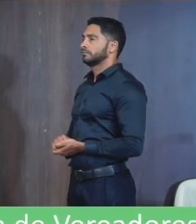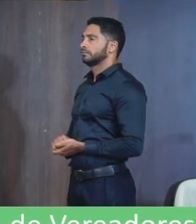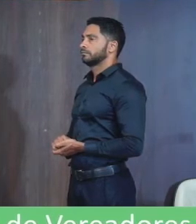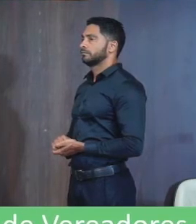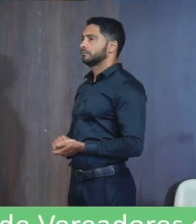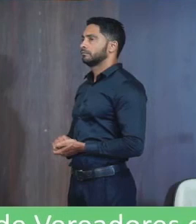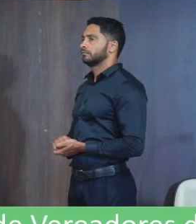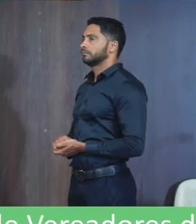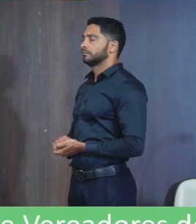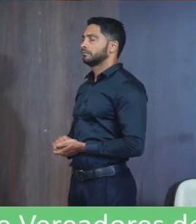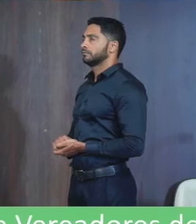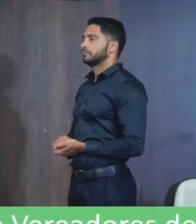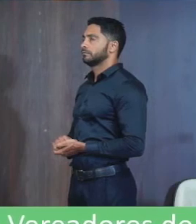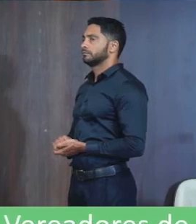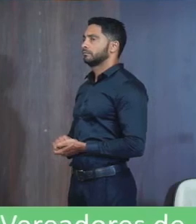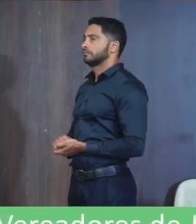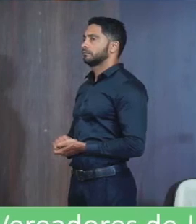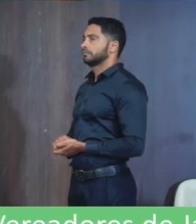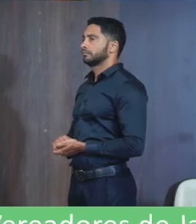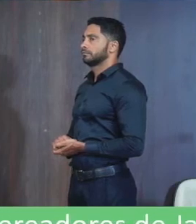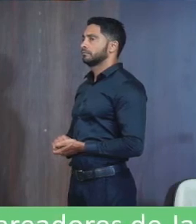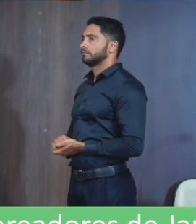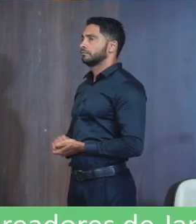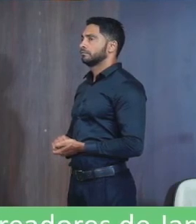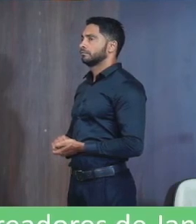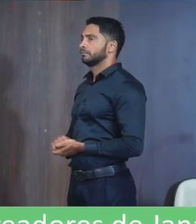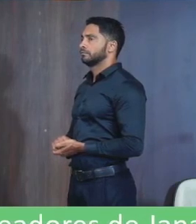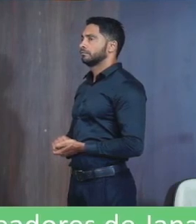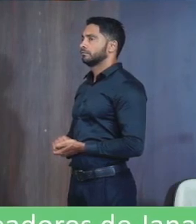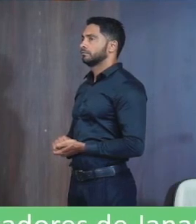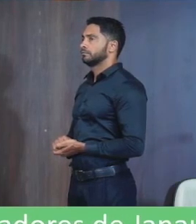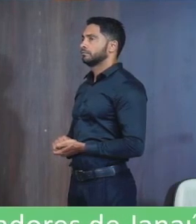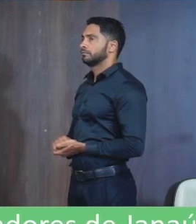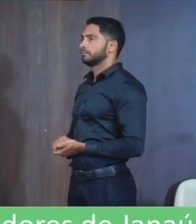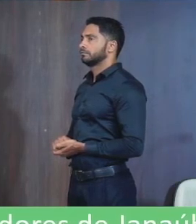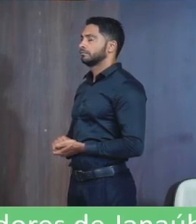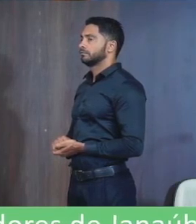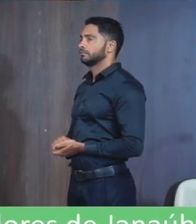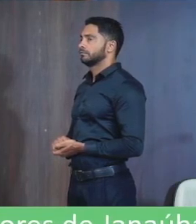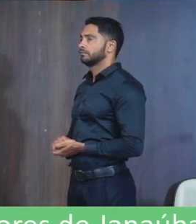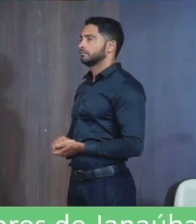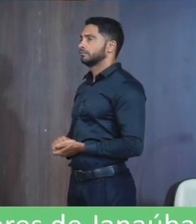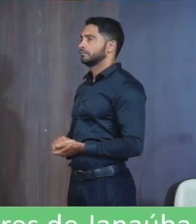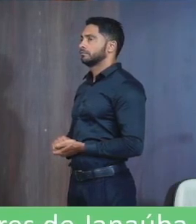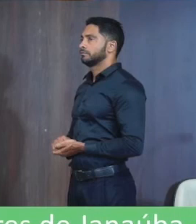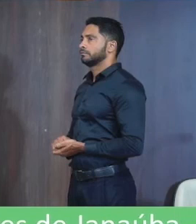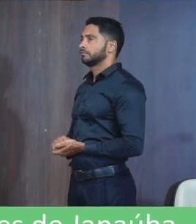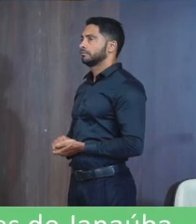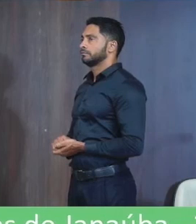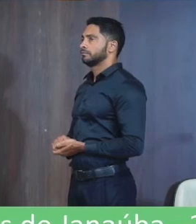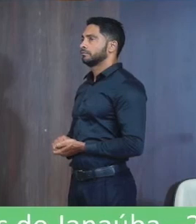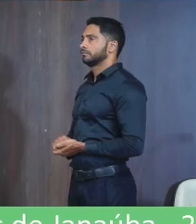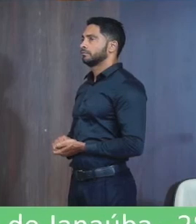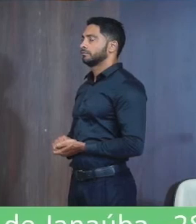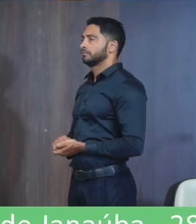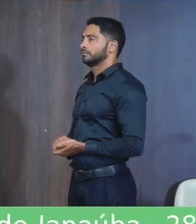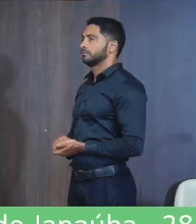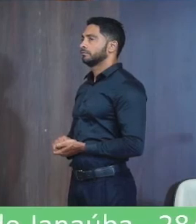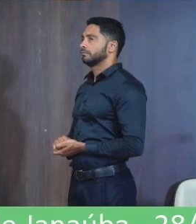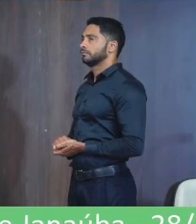descansa Minha alma Meu coração Ó Jana uva Bela